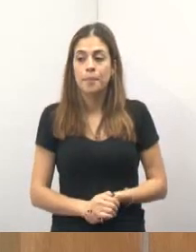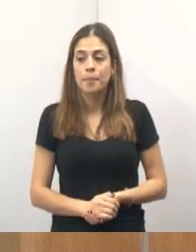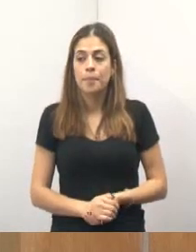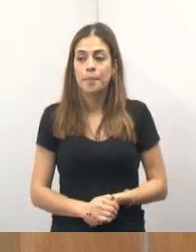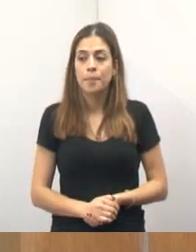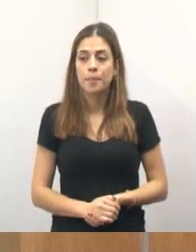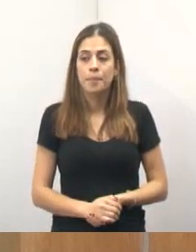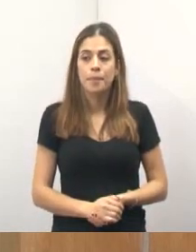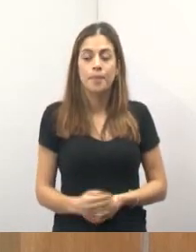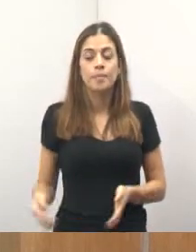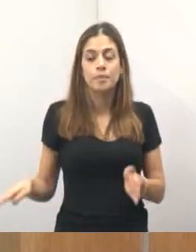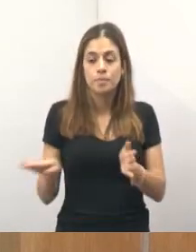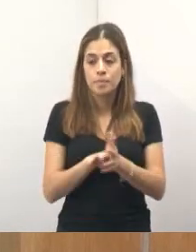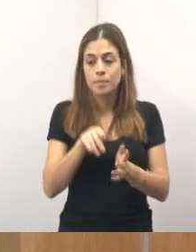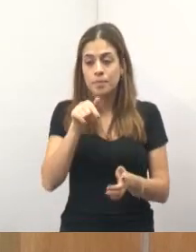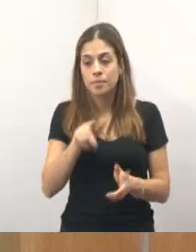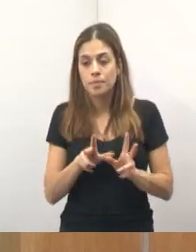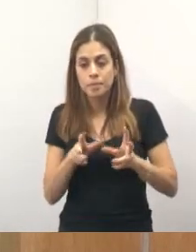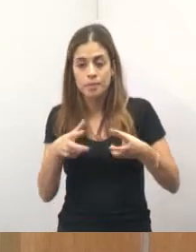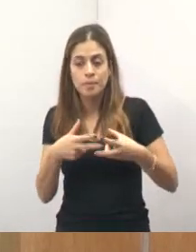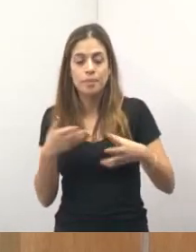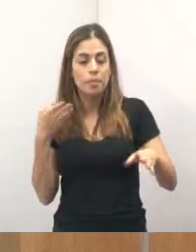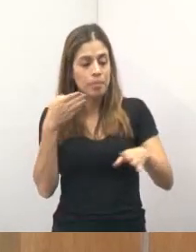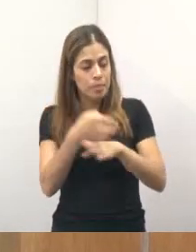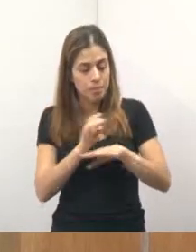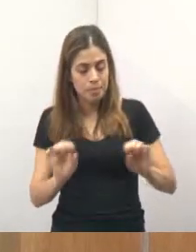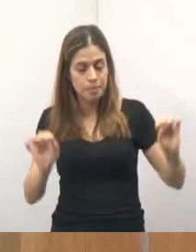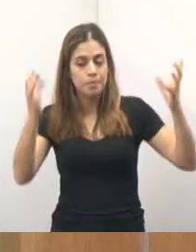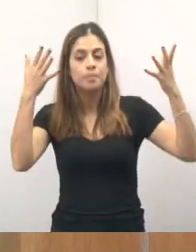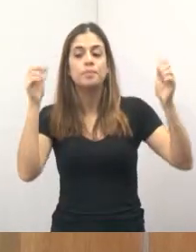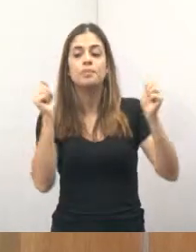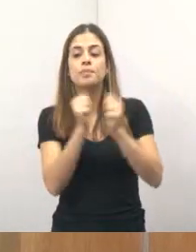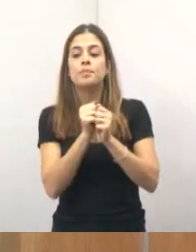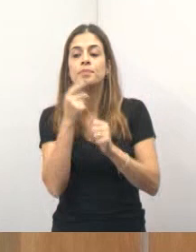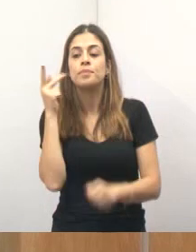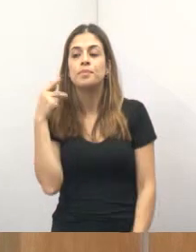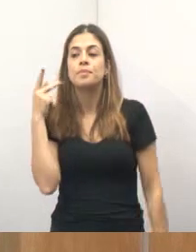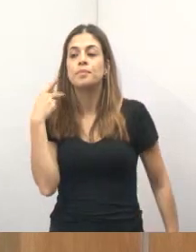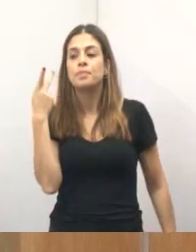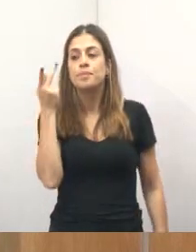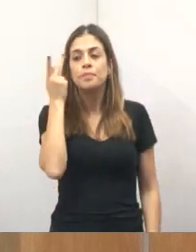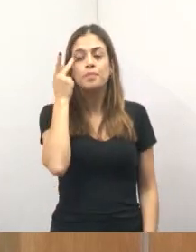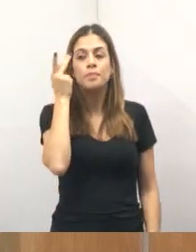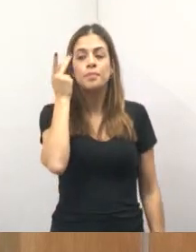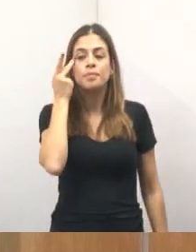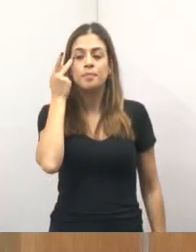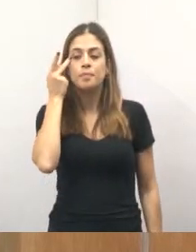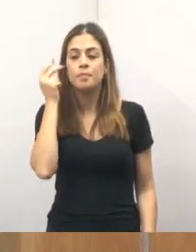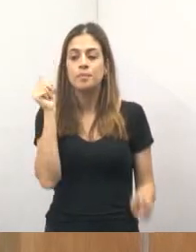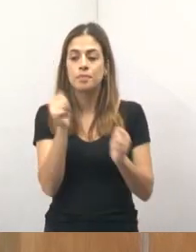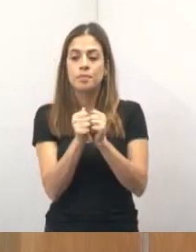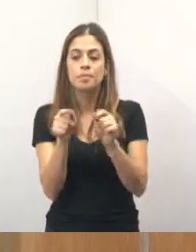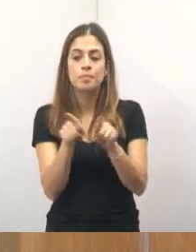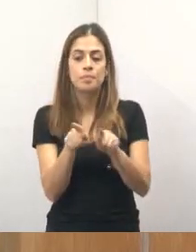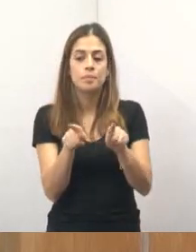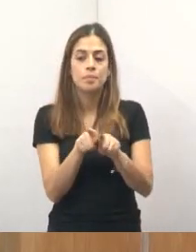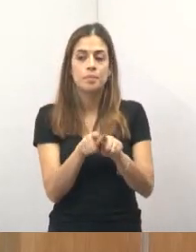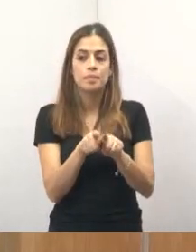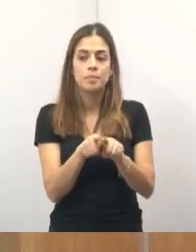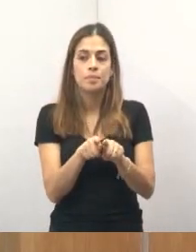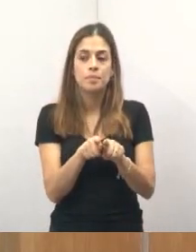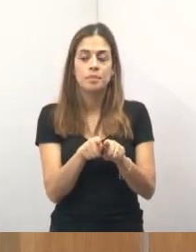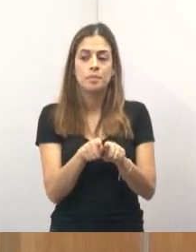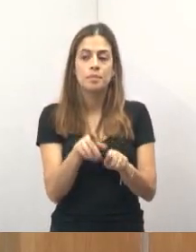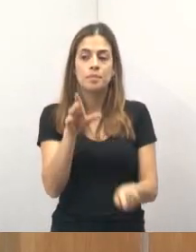Estiveram aqui na Câmara Municipal, eu participei desse evento juntamente com o vereador Paulinho dos Esportes, se não me engano, que estava aqui também, o